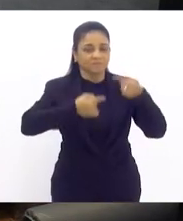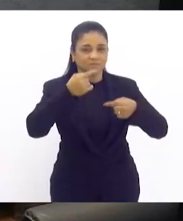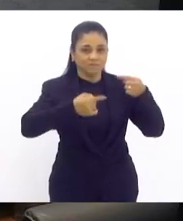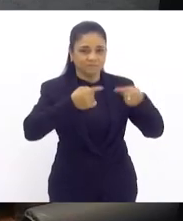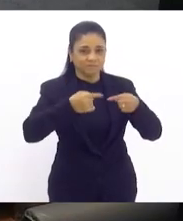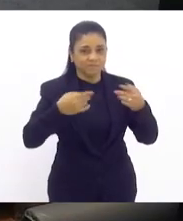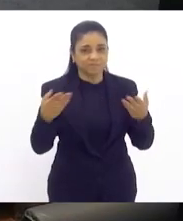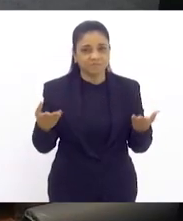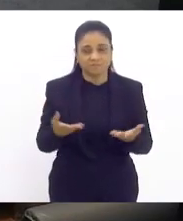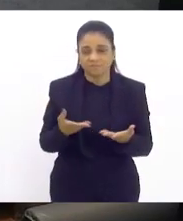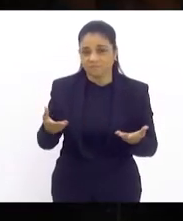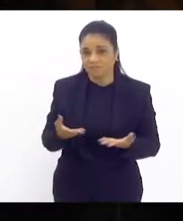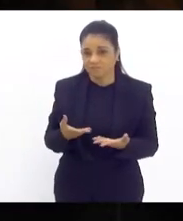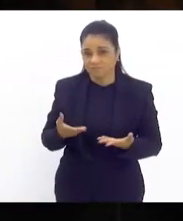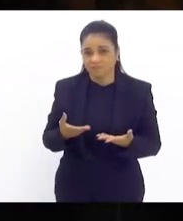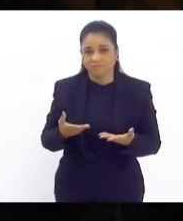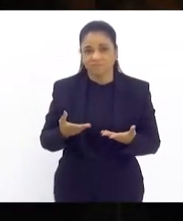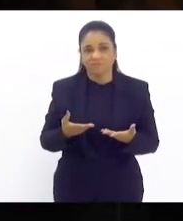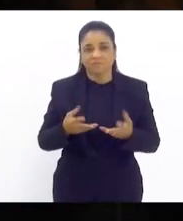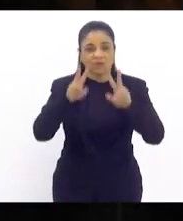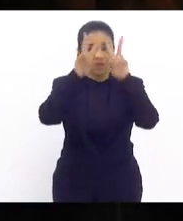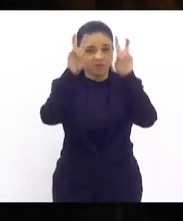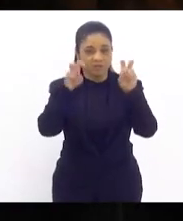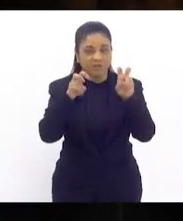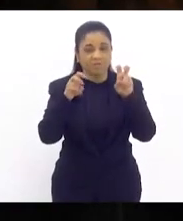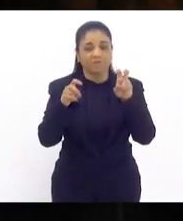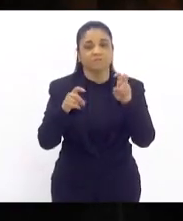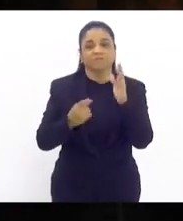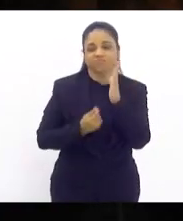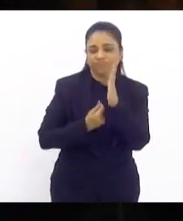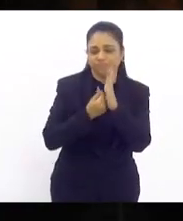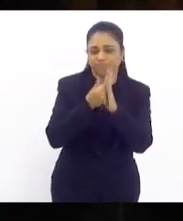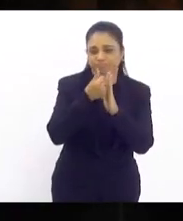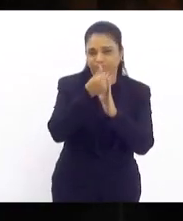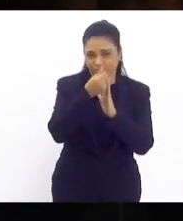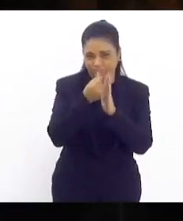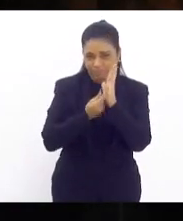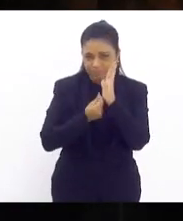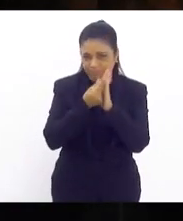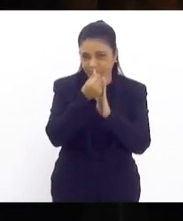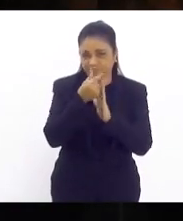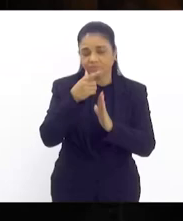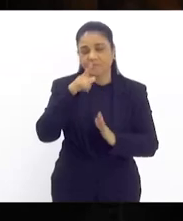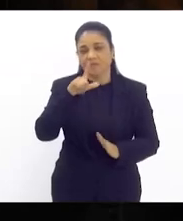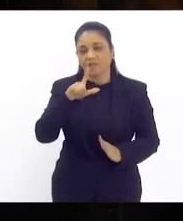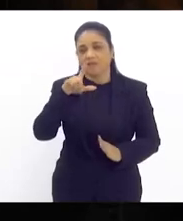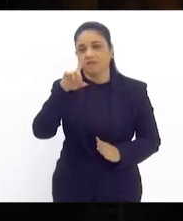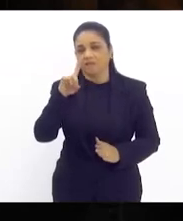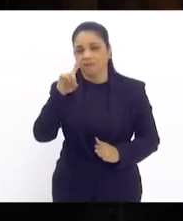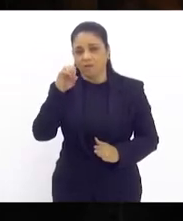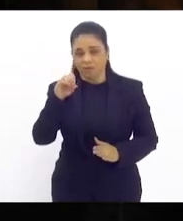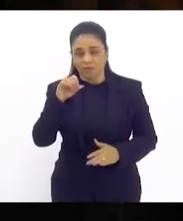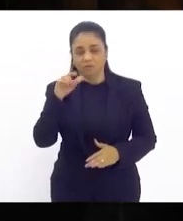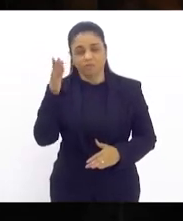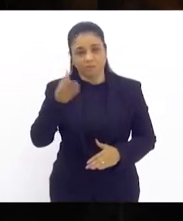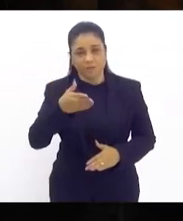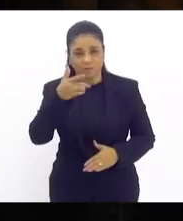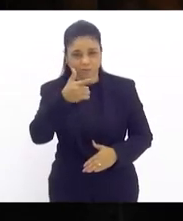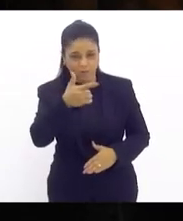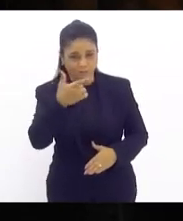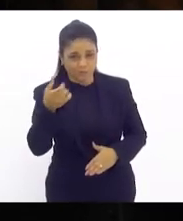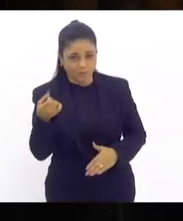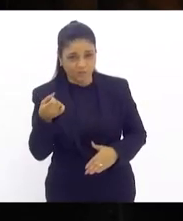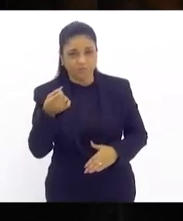no dia de hoje o tema da LDO de 2020 que foi exatamente objeto da